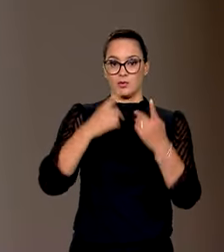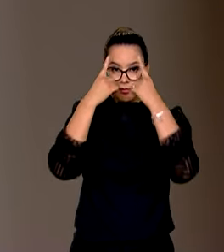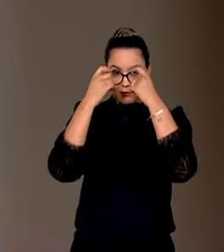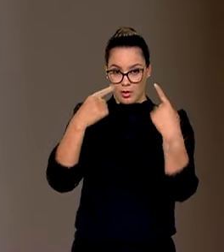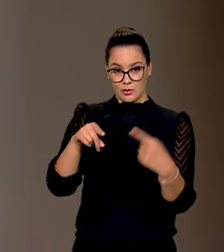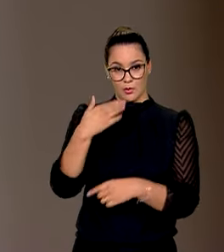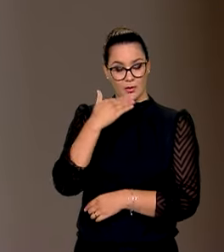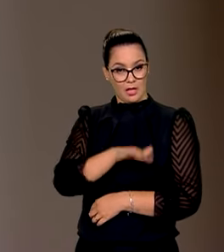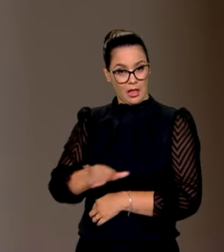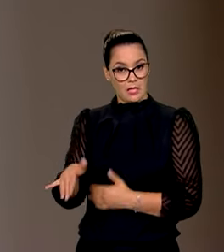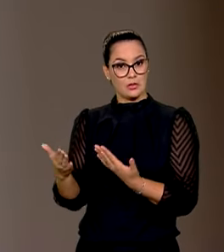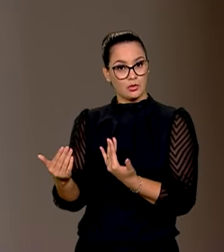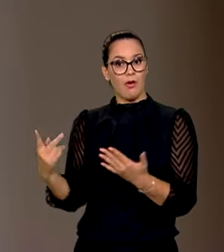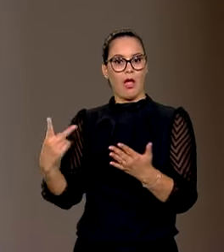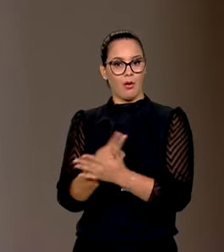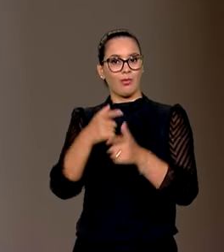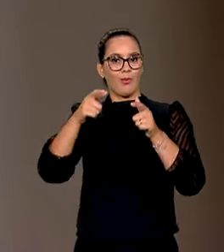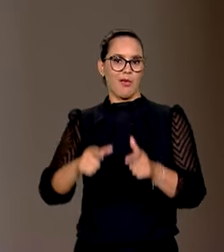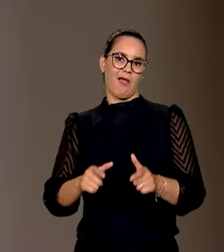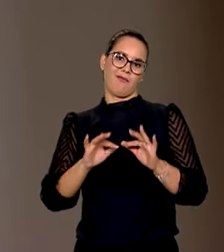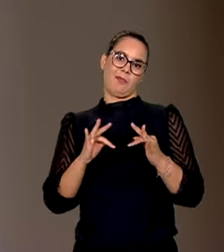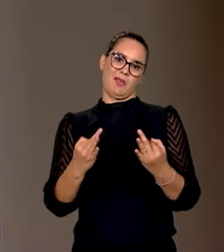crianças e adolescentes ocorreram no ambiente familiar.